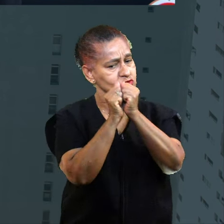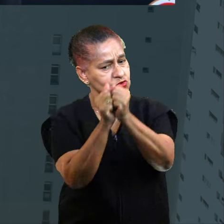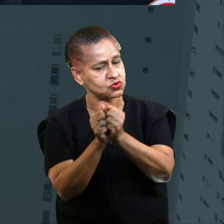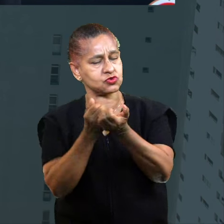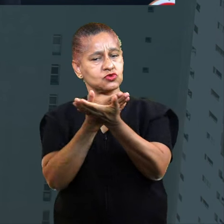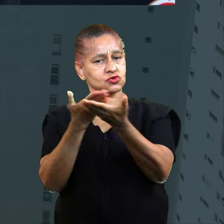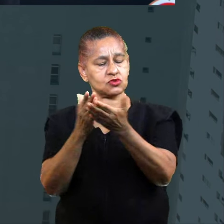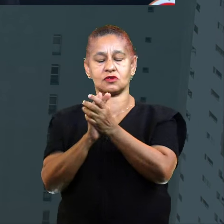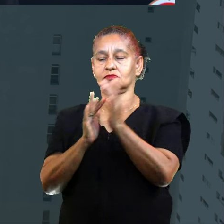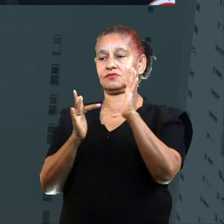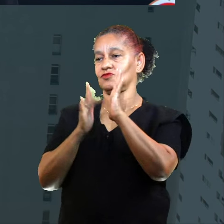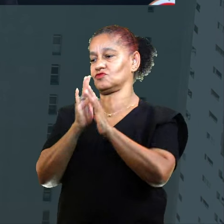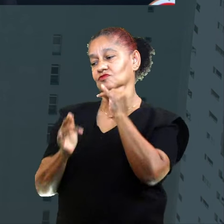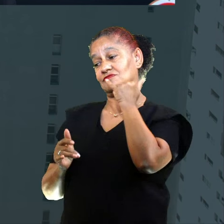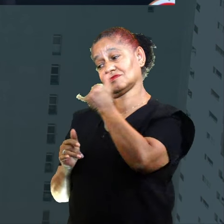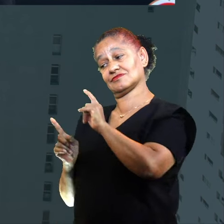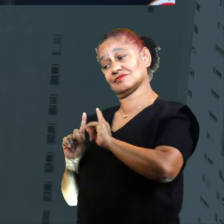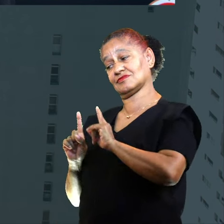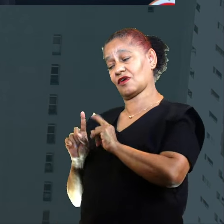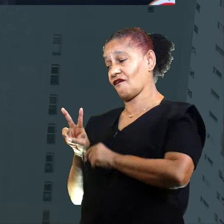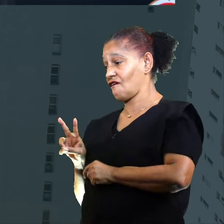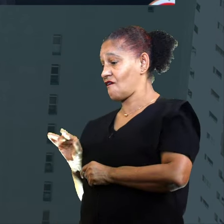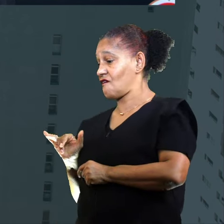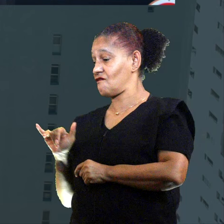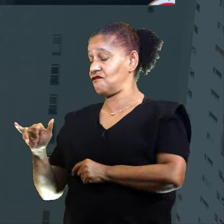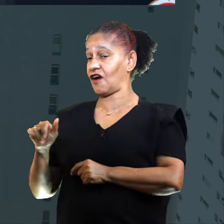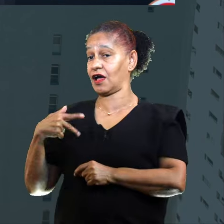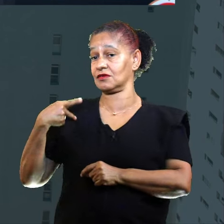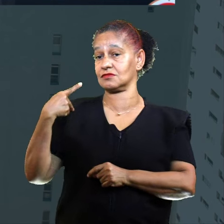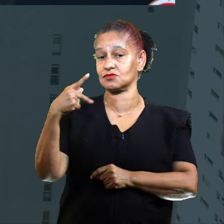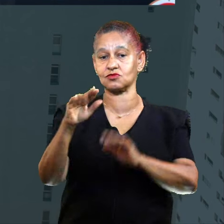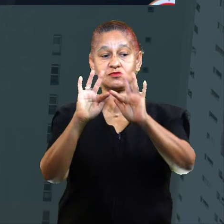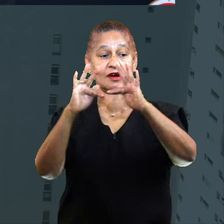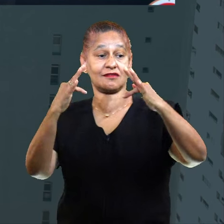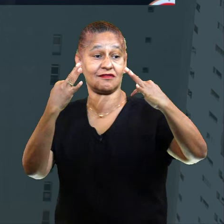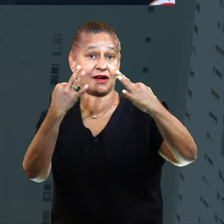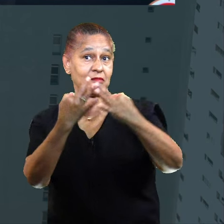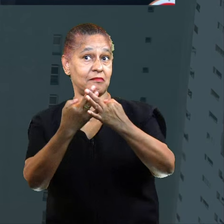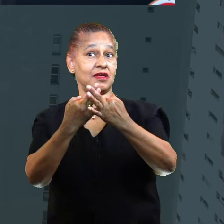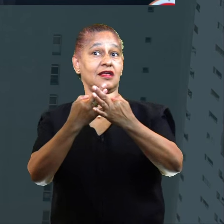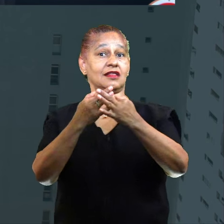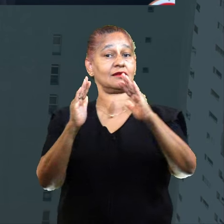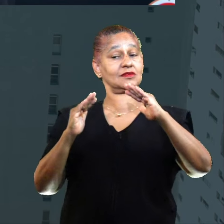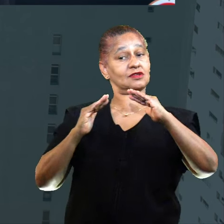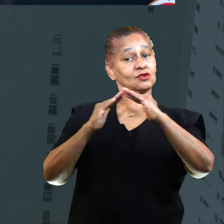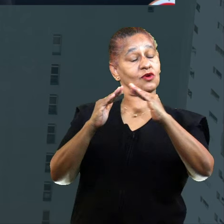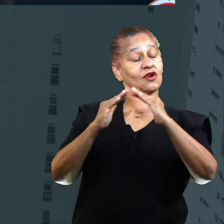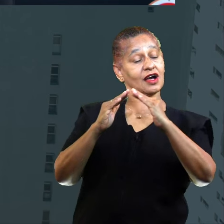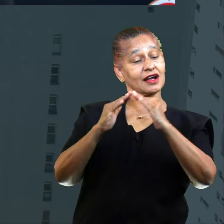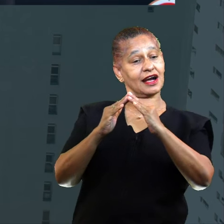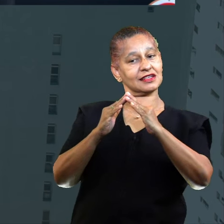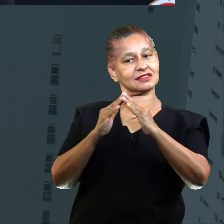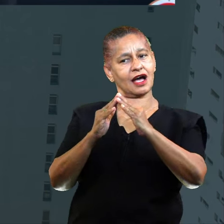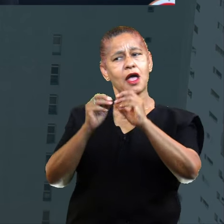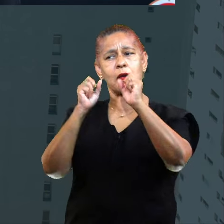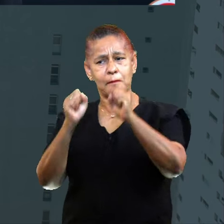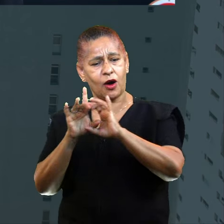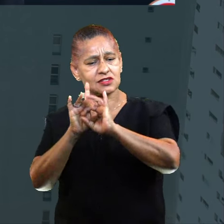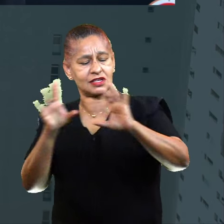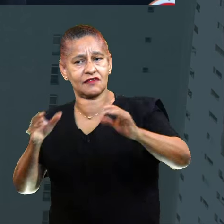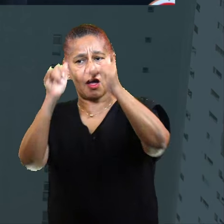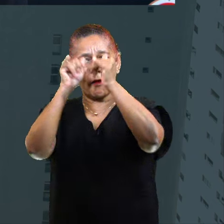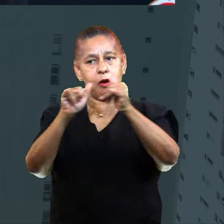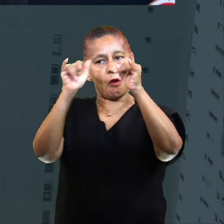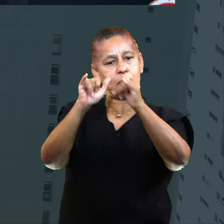Jesus não o permitiu, Mas disse, Vá para a sua casa, Para a sua família, E anuncia-lhe